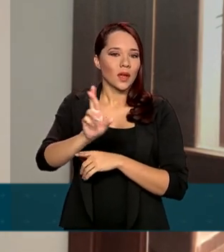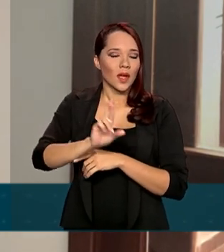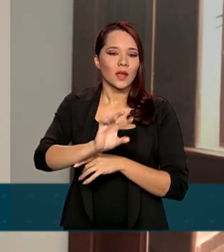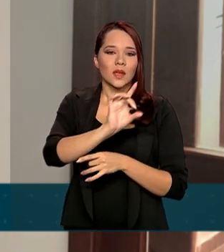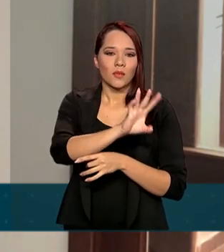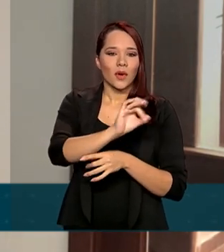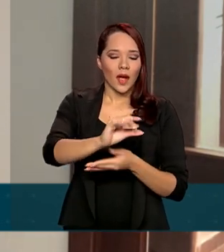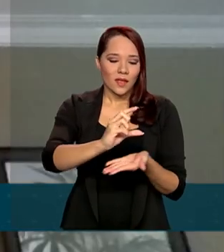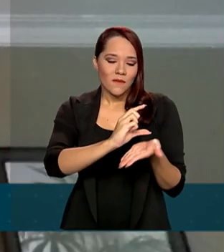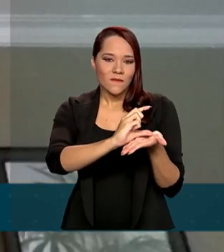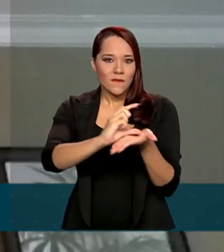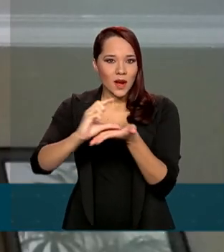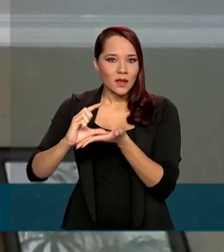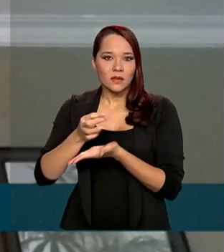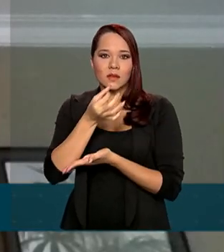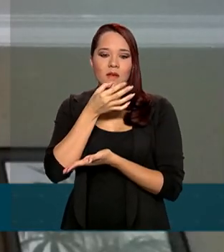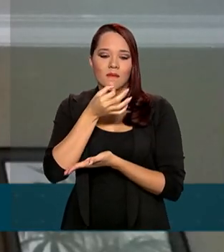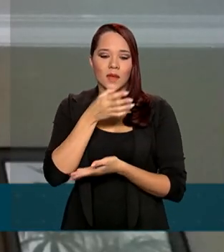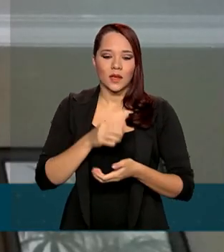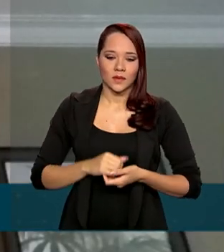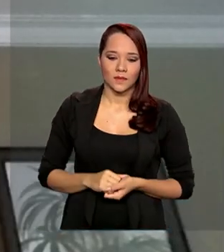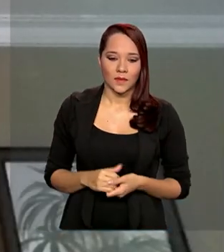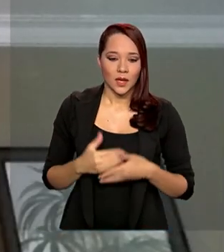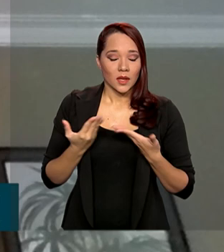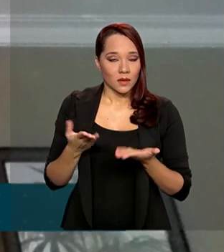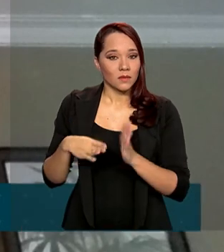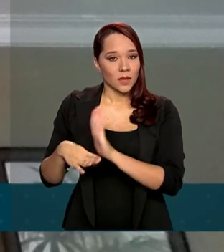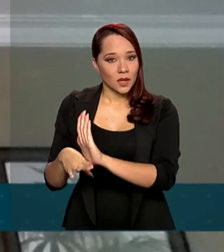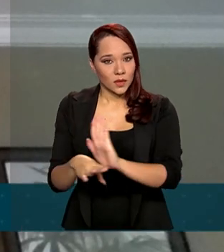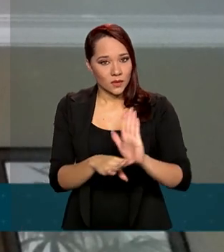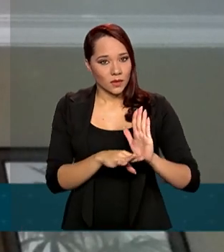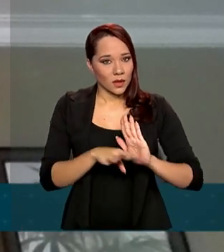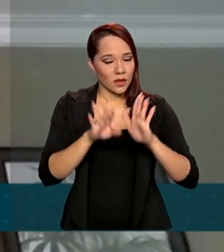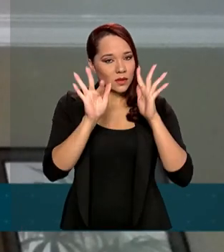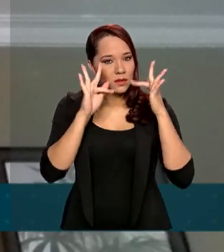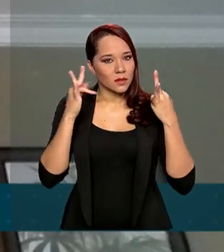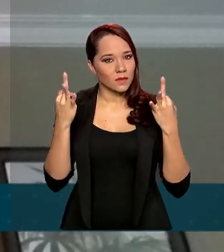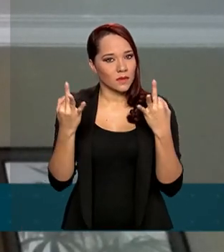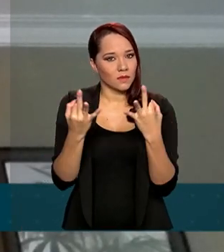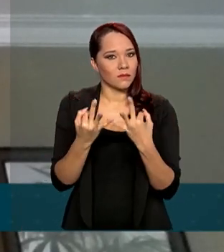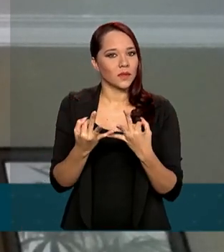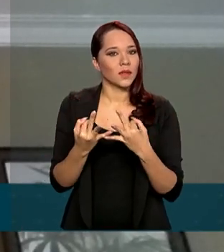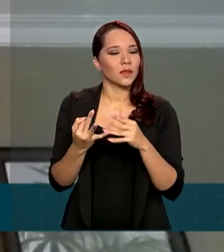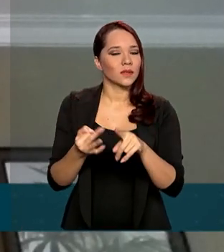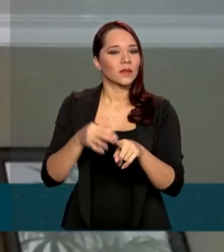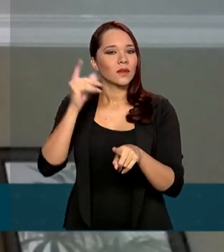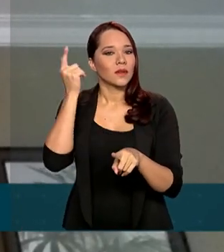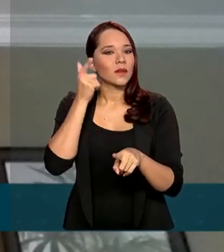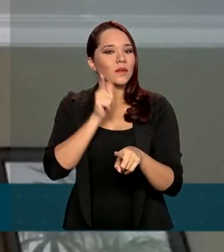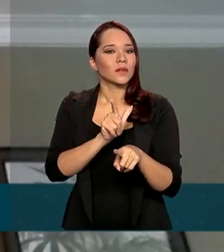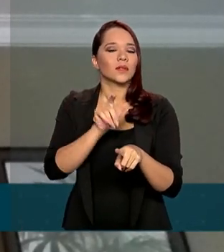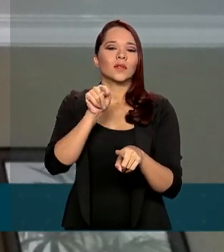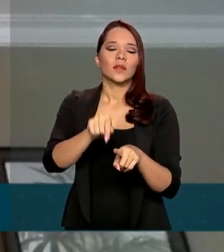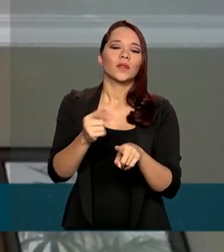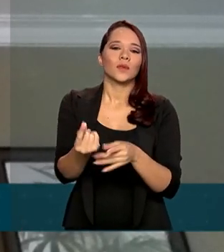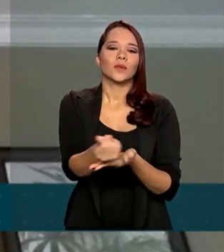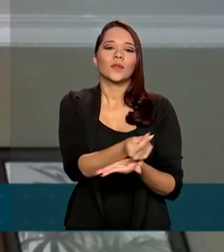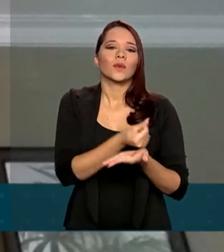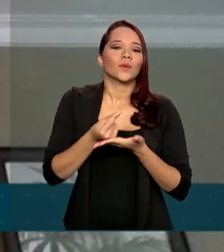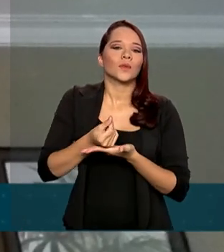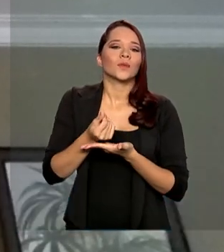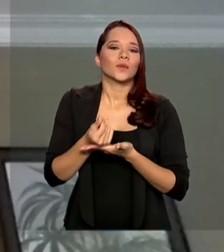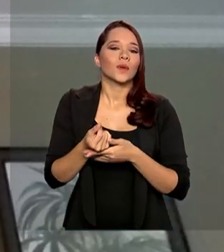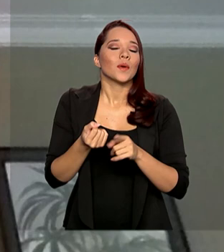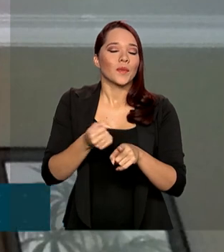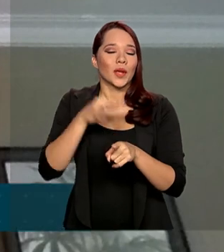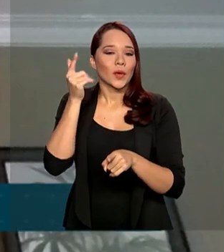frasco do produto. Para permitir, para ajudar essas famílias que conseguiam arrecadar os recursos necessários, para